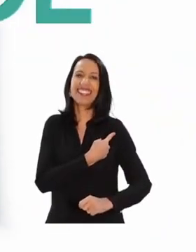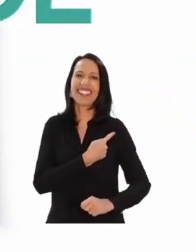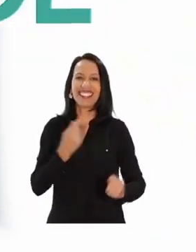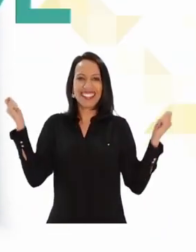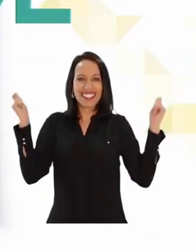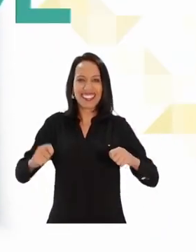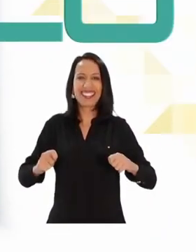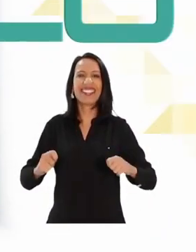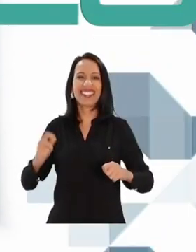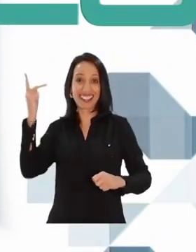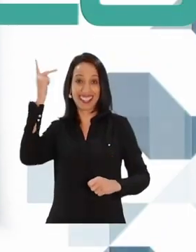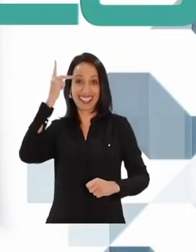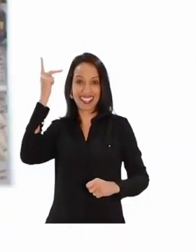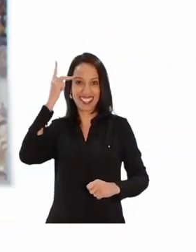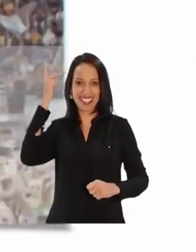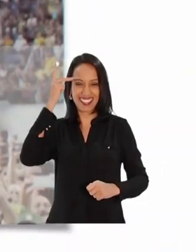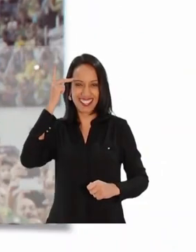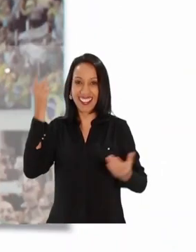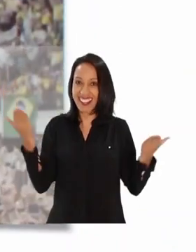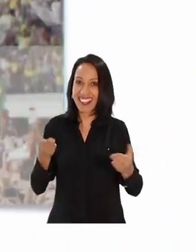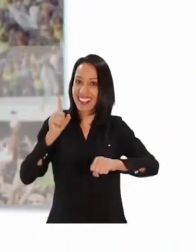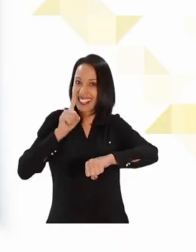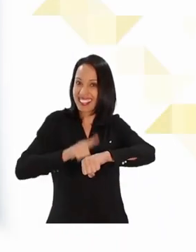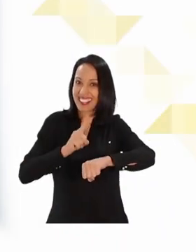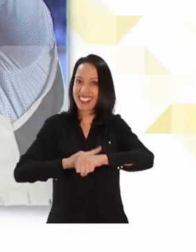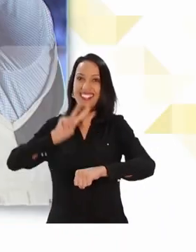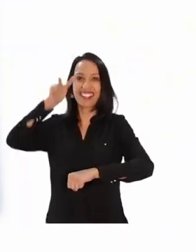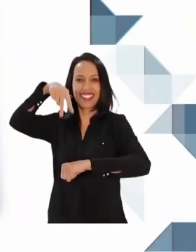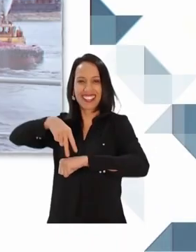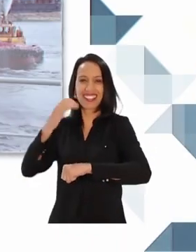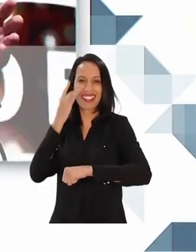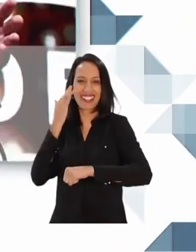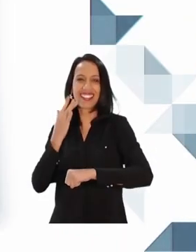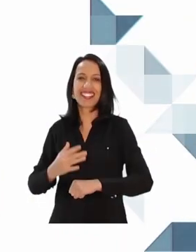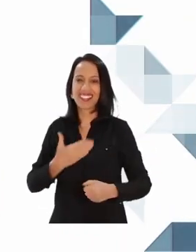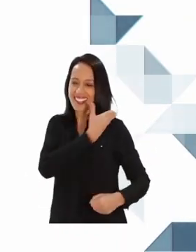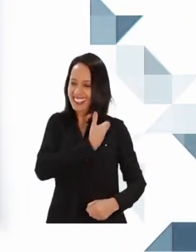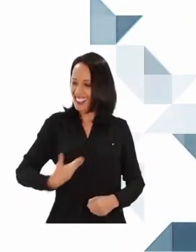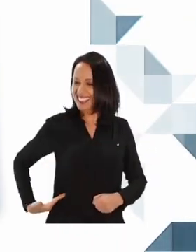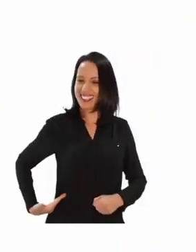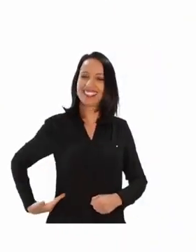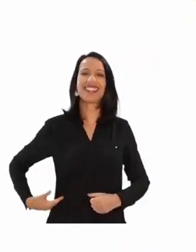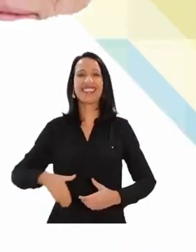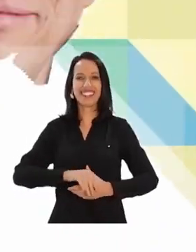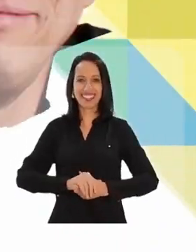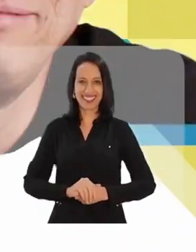vez. Chegou a vez de São Paulo. É hora de Tarcísio no comando.